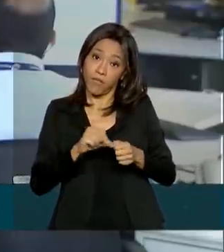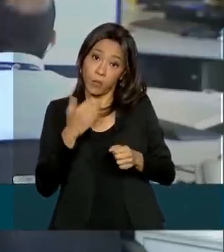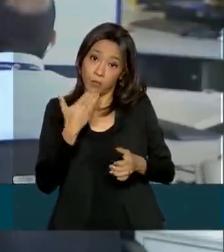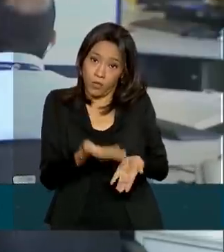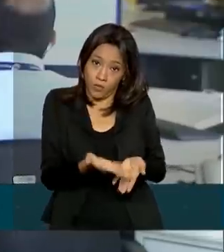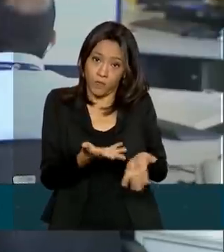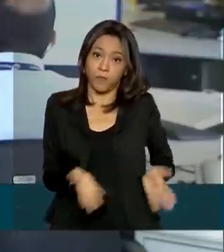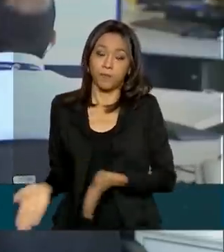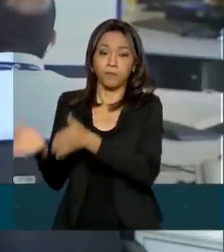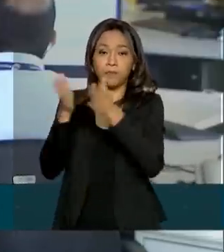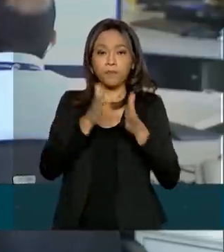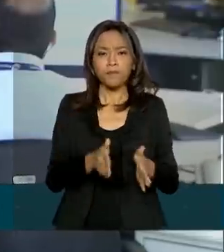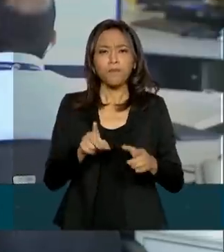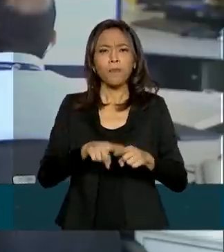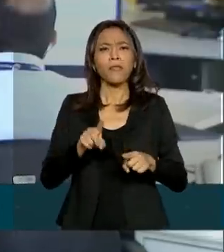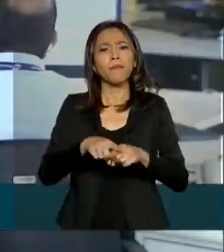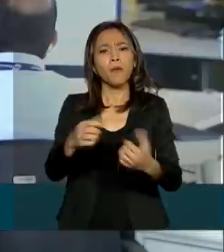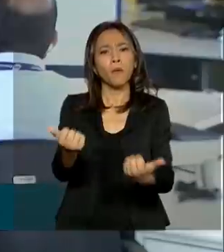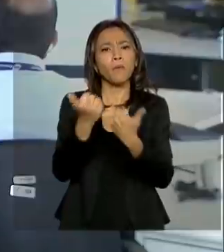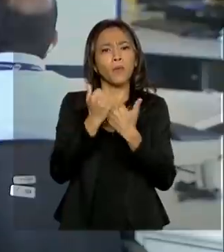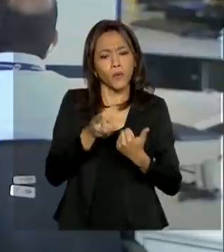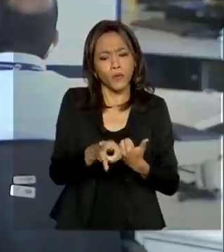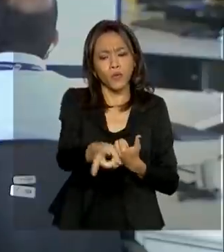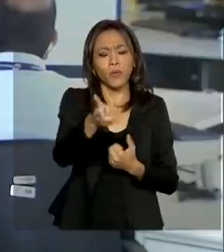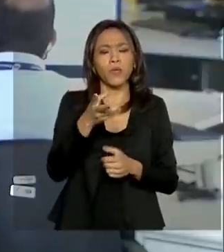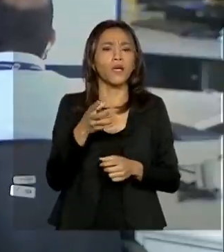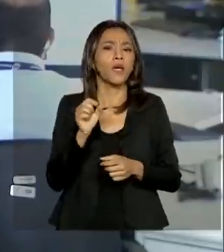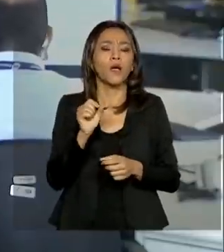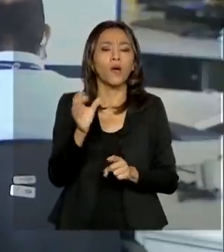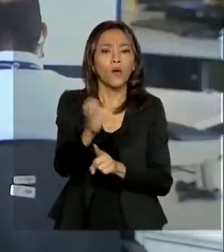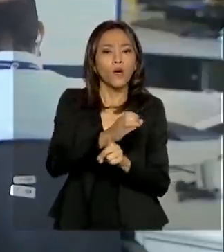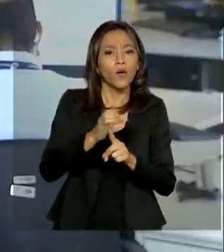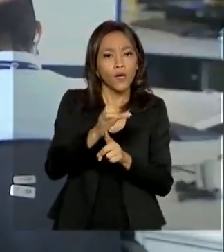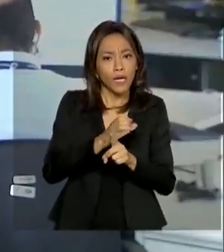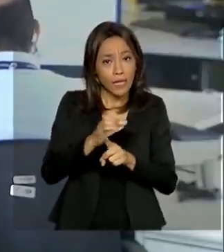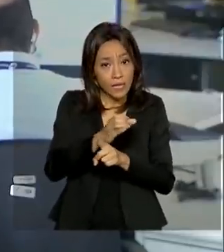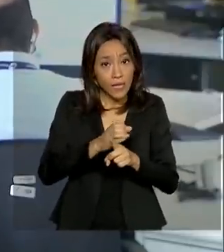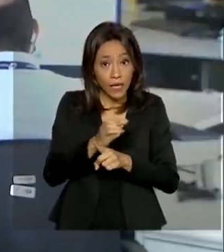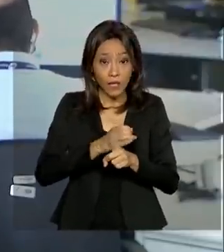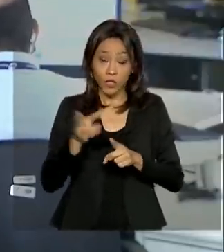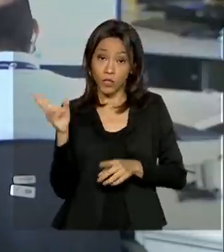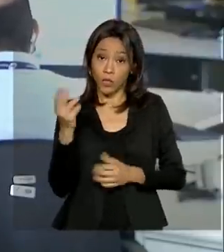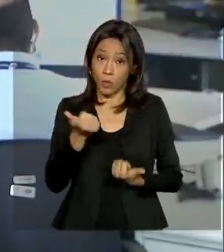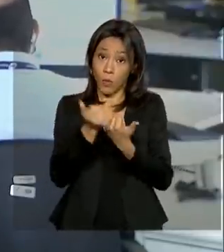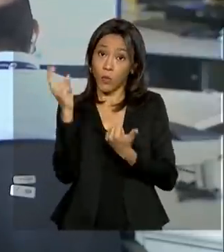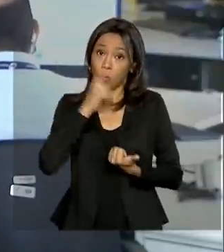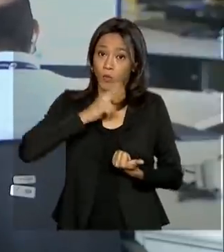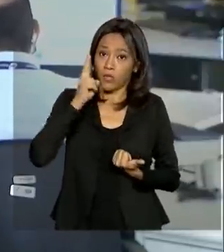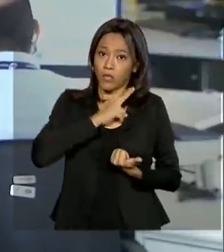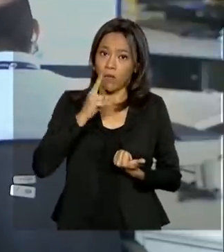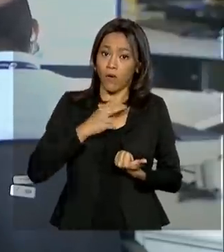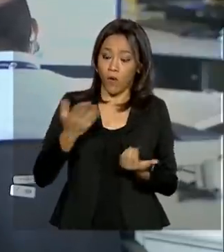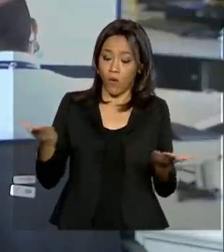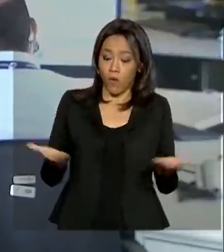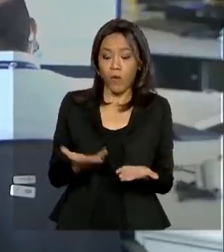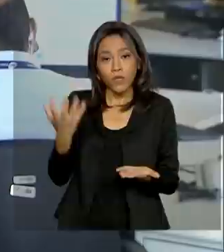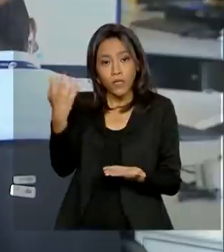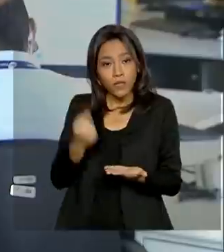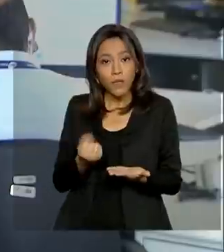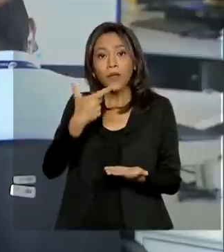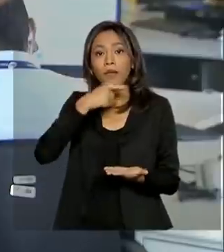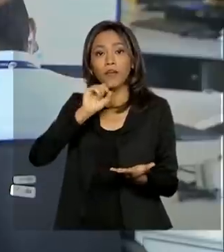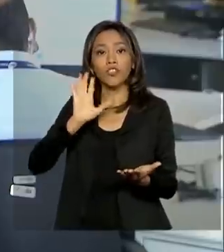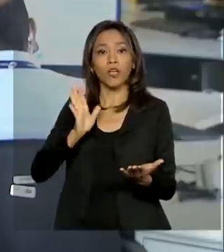E falando em benefício, segue o calendário de pagamentos do auxílio emergencial. Recebe hoje quem se cadastrou pelo